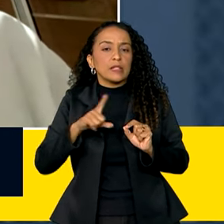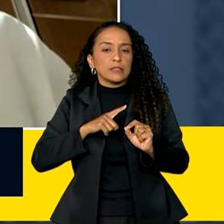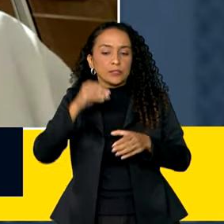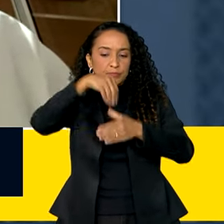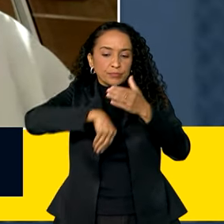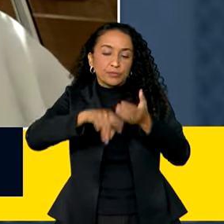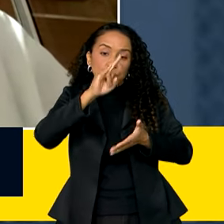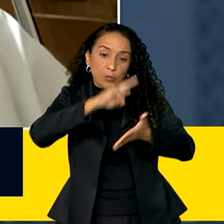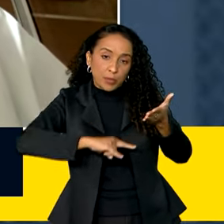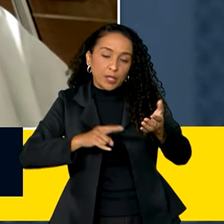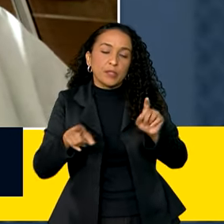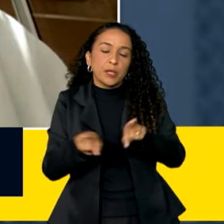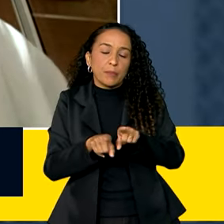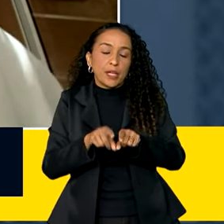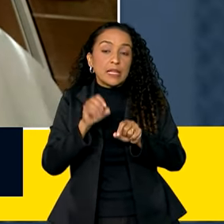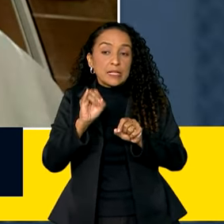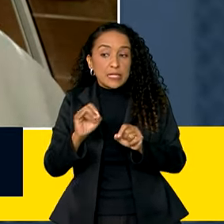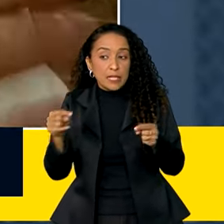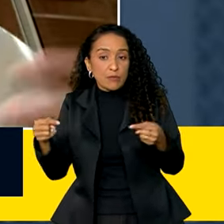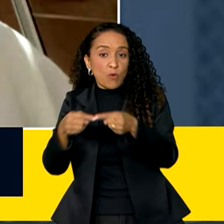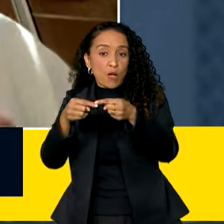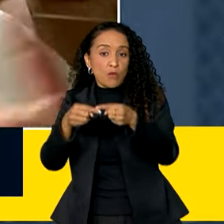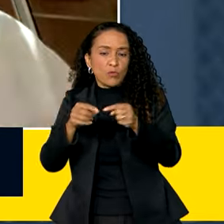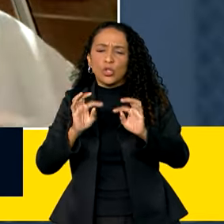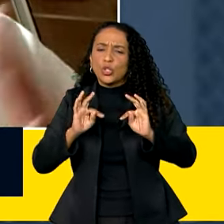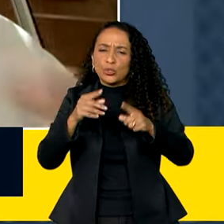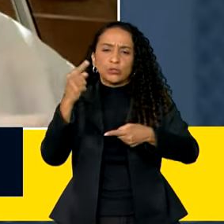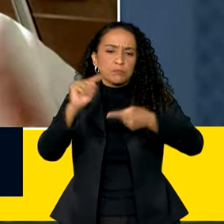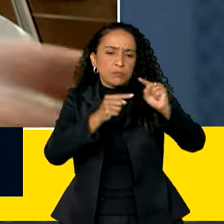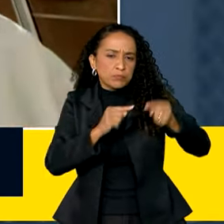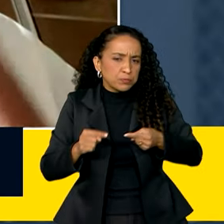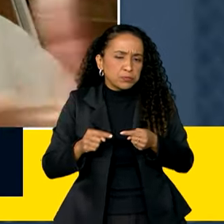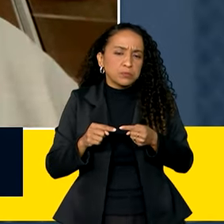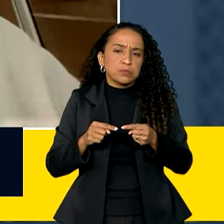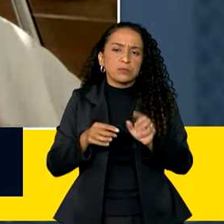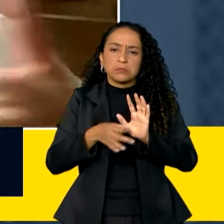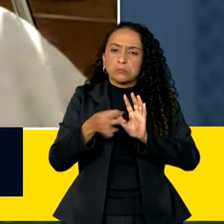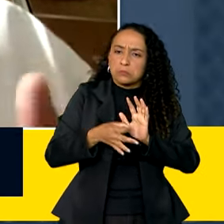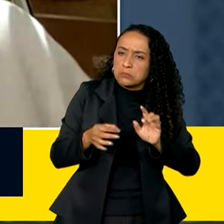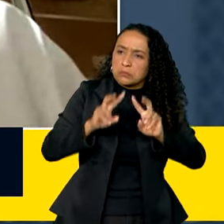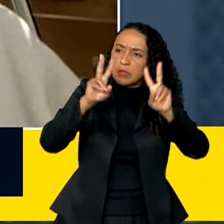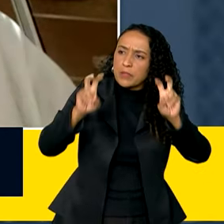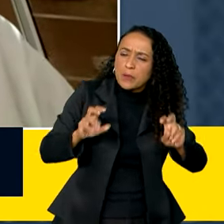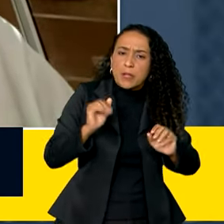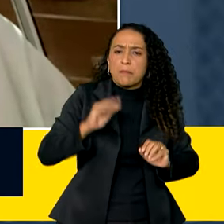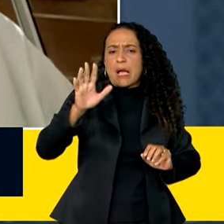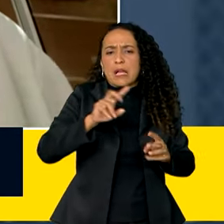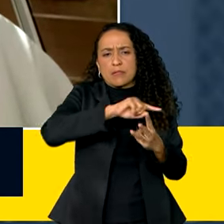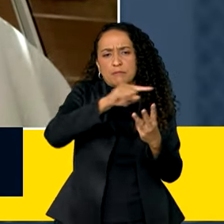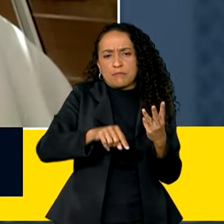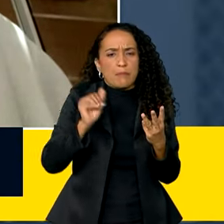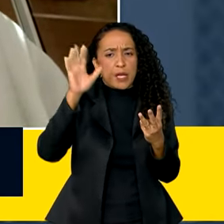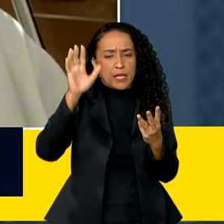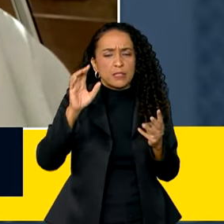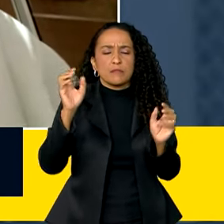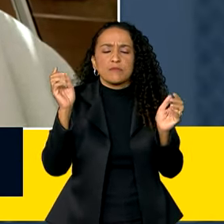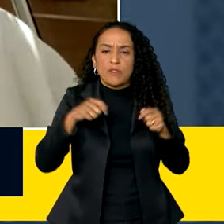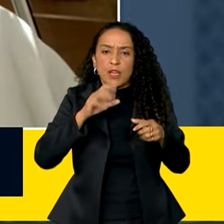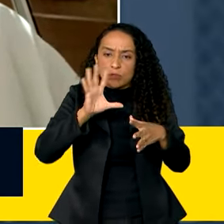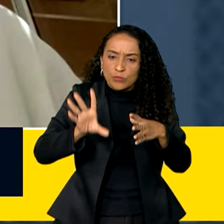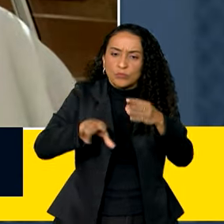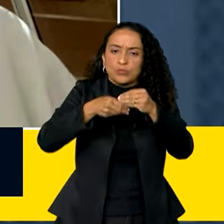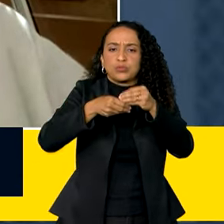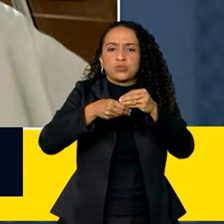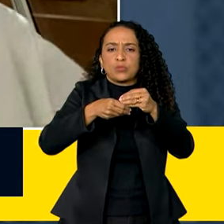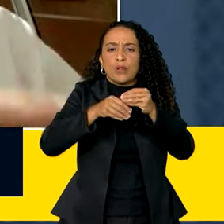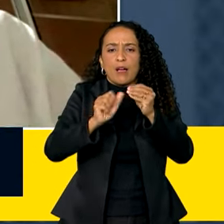documento final o que for consenso. E todo esse debate autogestionado de temas, além dos três temas, serão compostos um